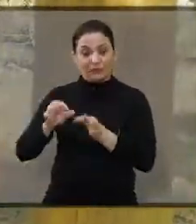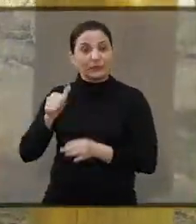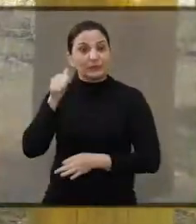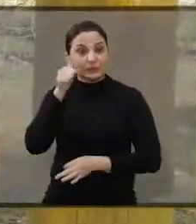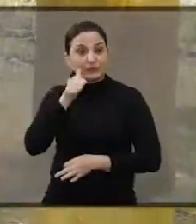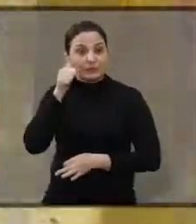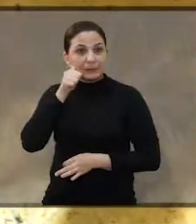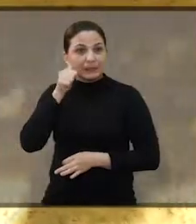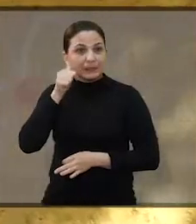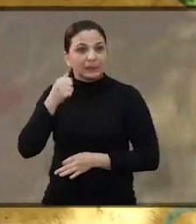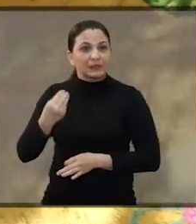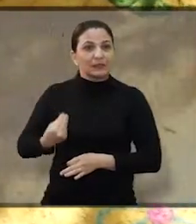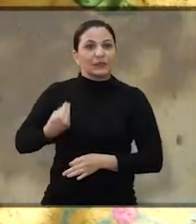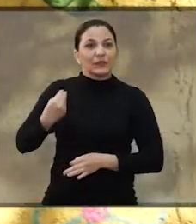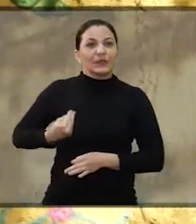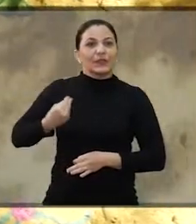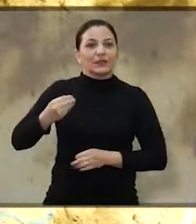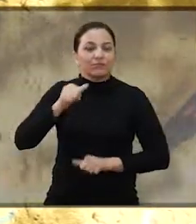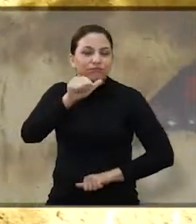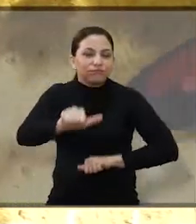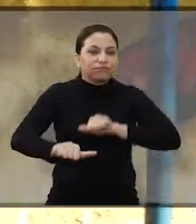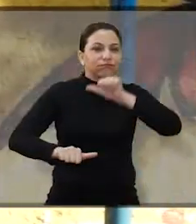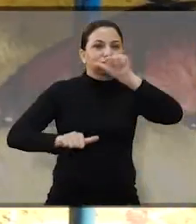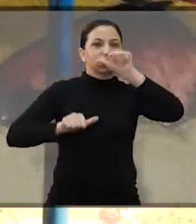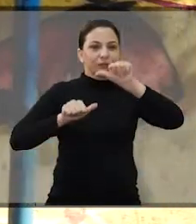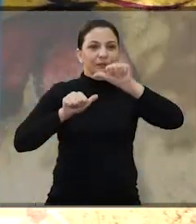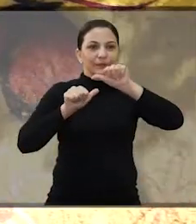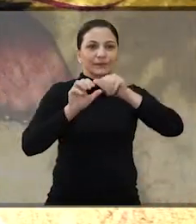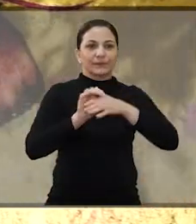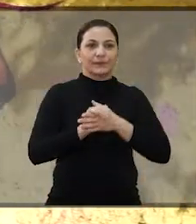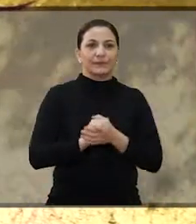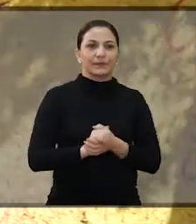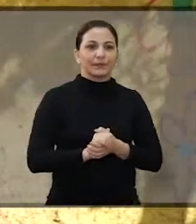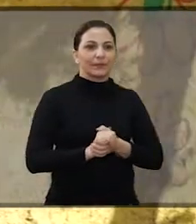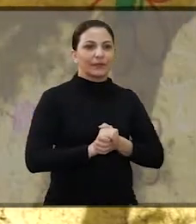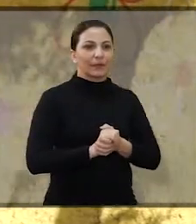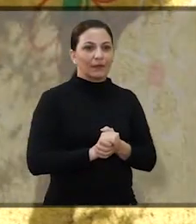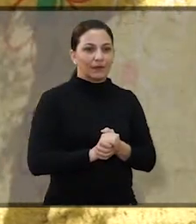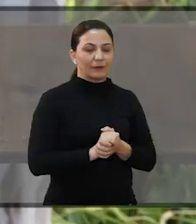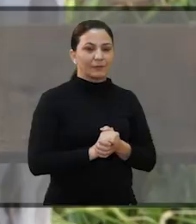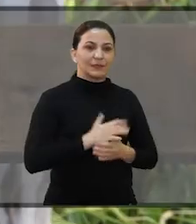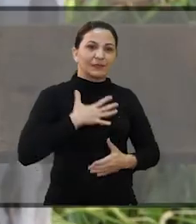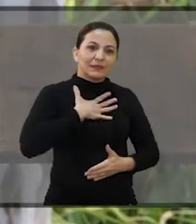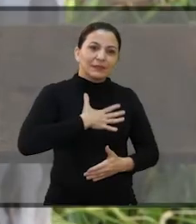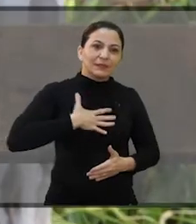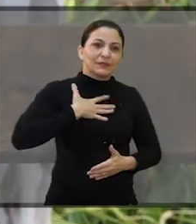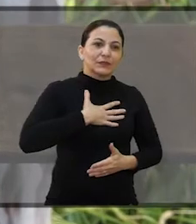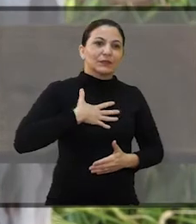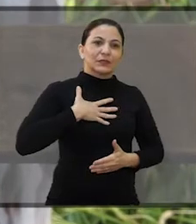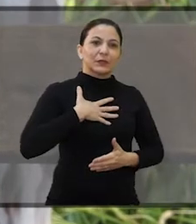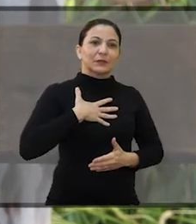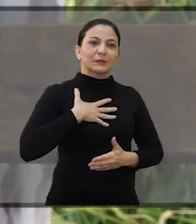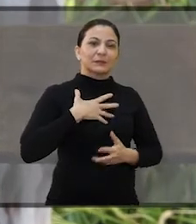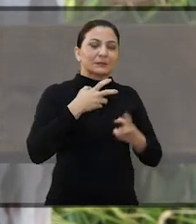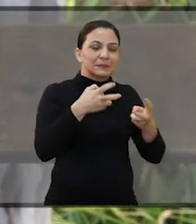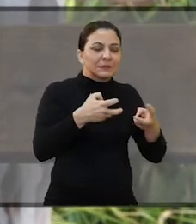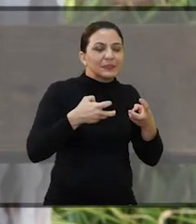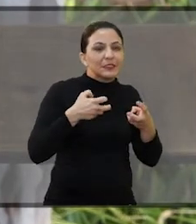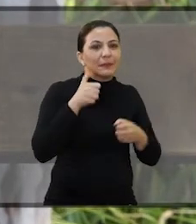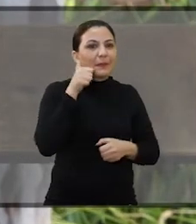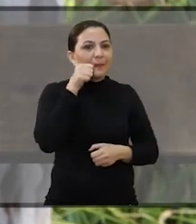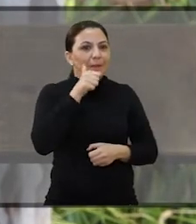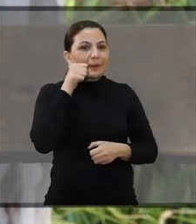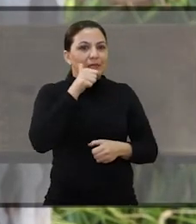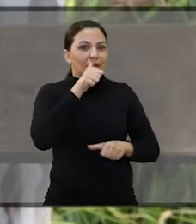Foca esses valores e opera mudanças profundas em suas vidas. É gratificante. É